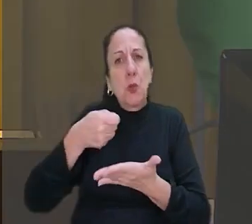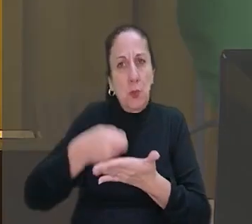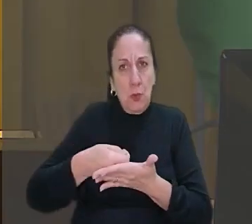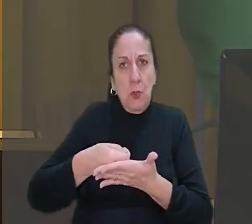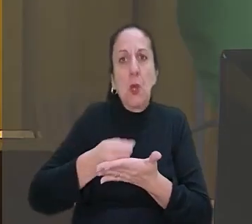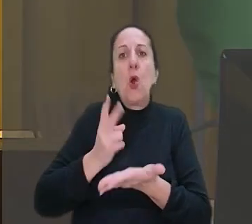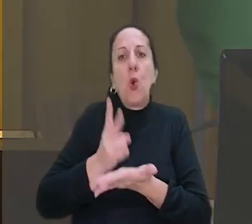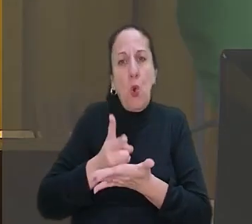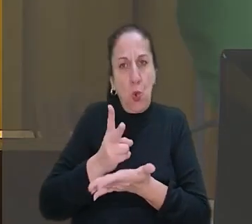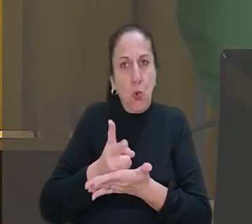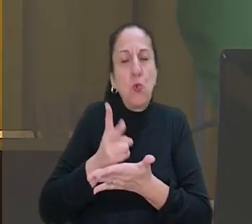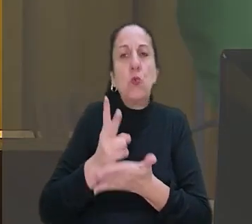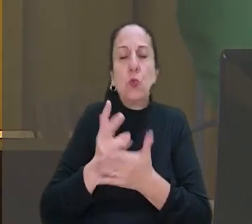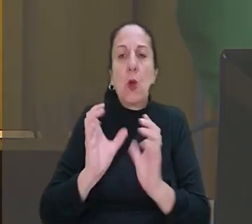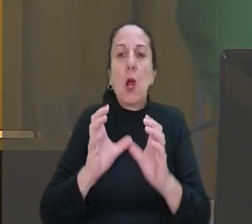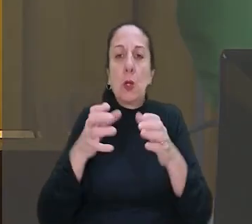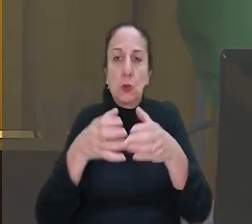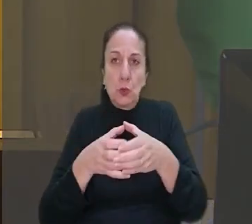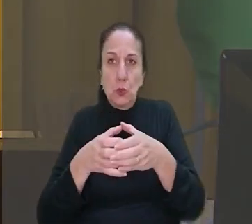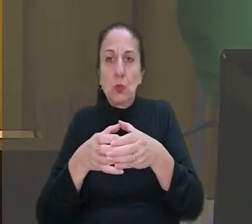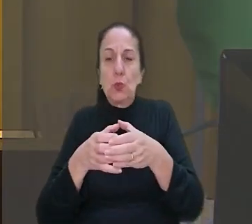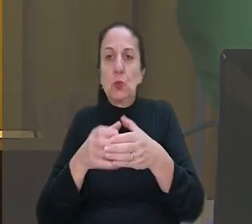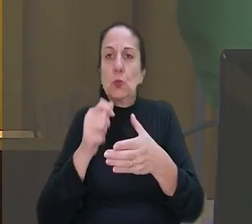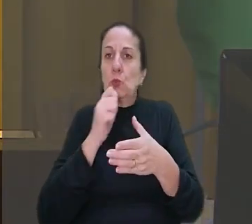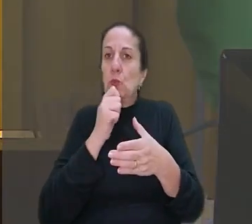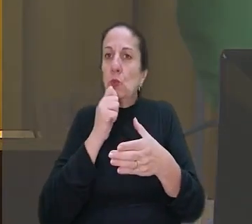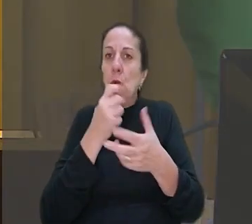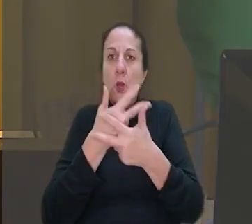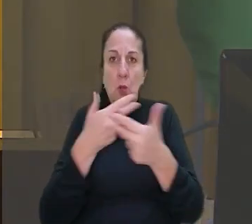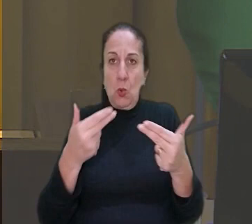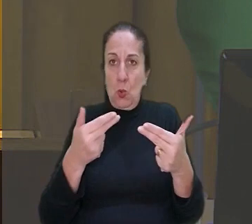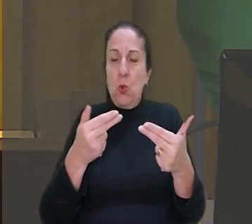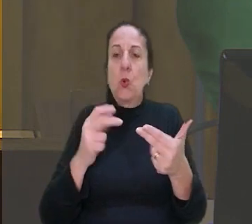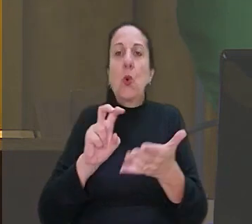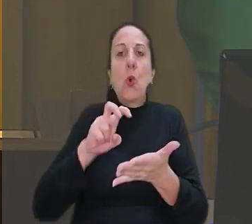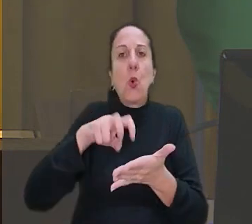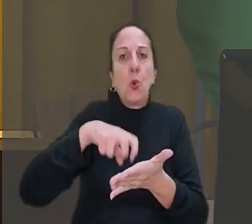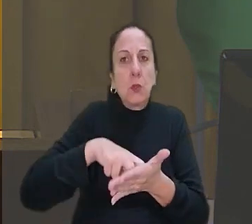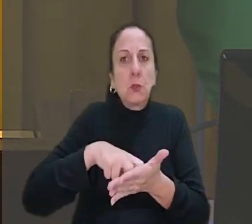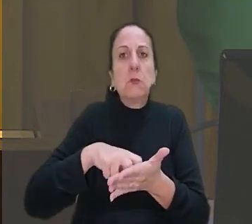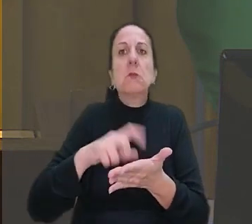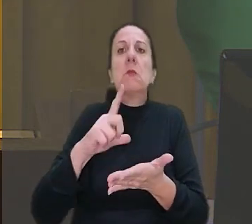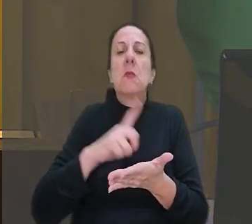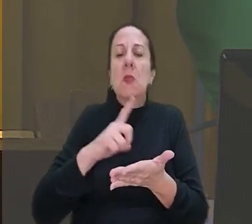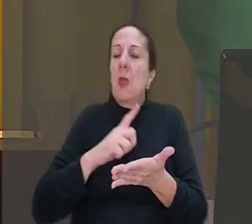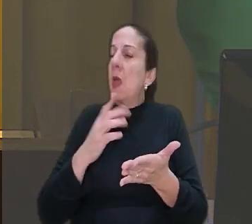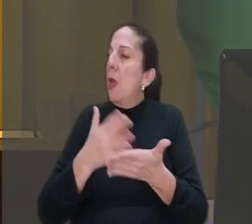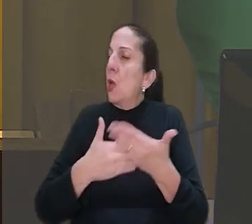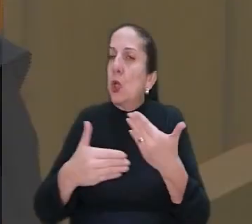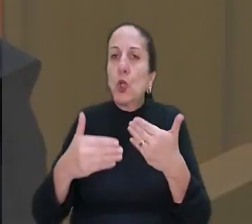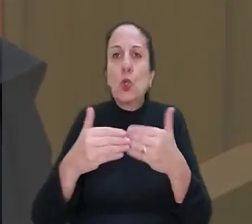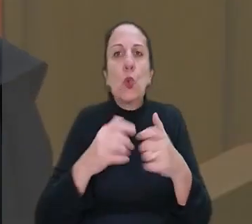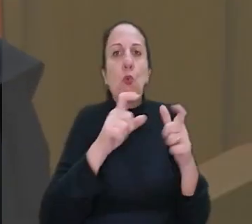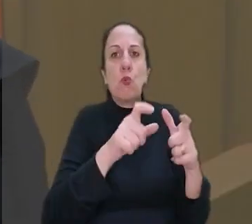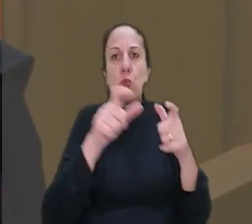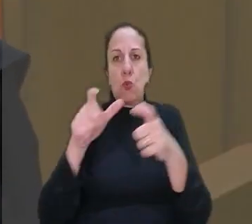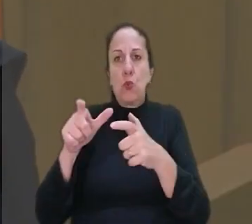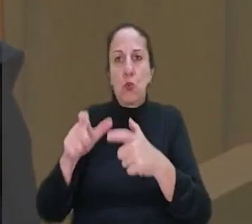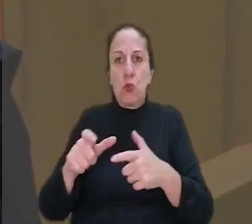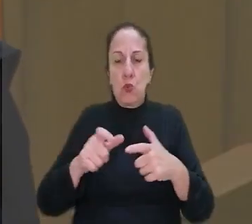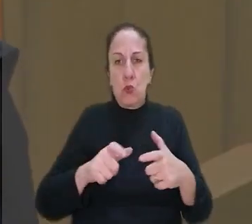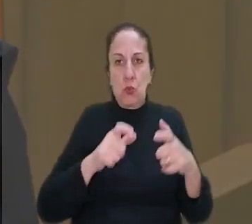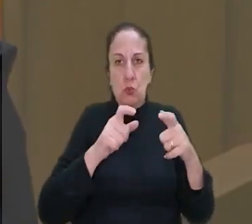e a decisão ficou mantida. A turma determinou ainda que os efeitos da condenação se estendam a todas as